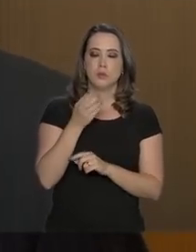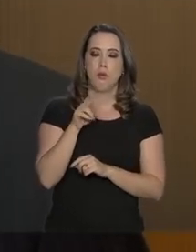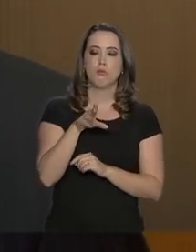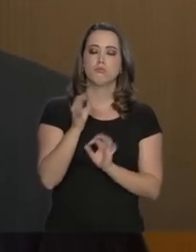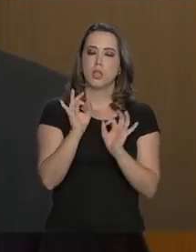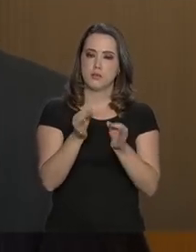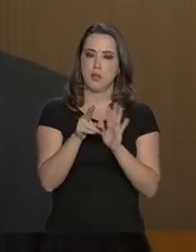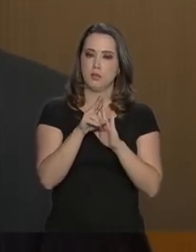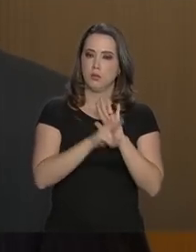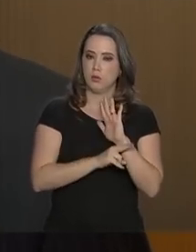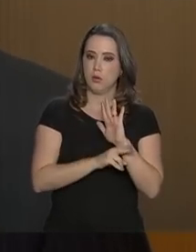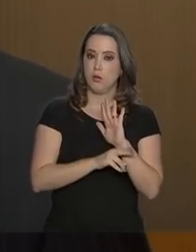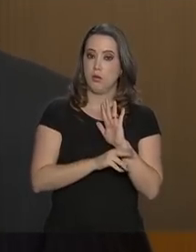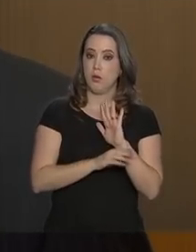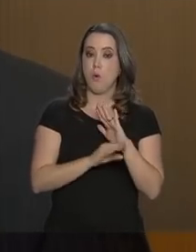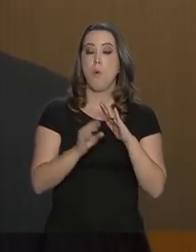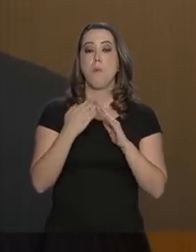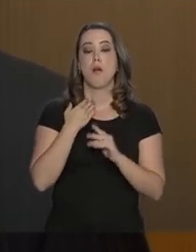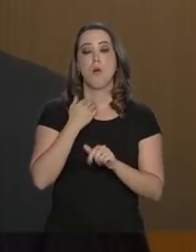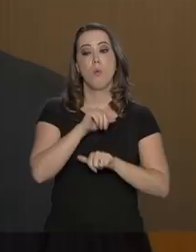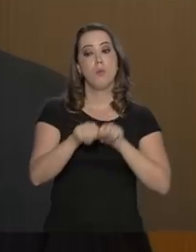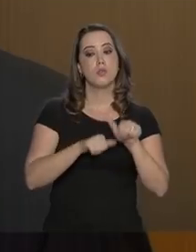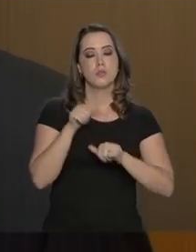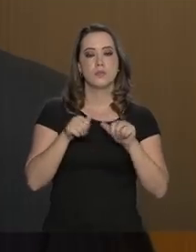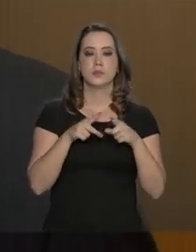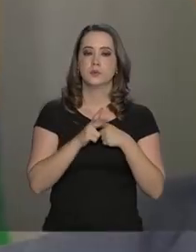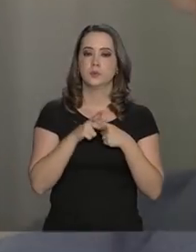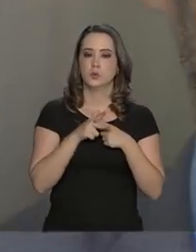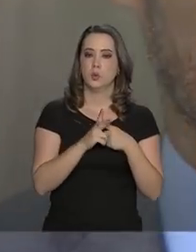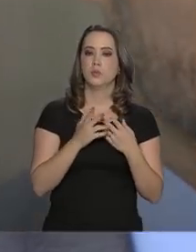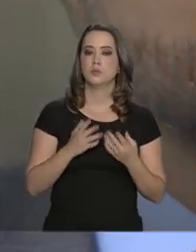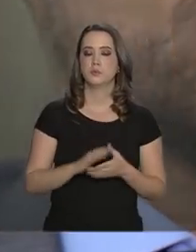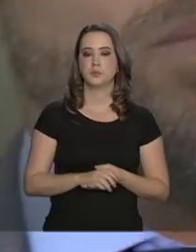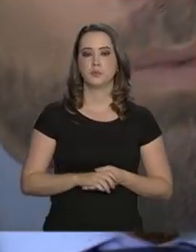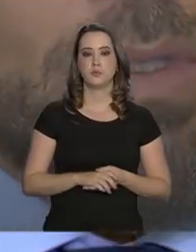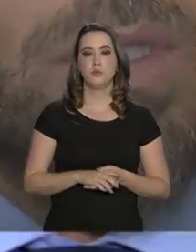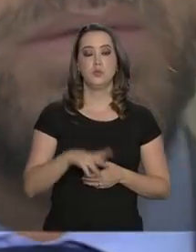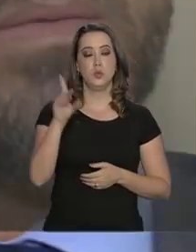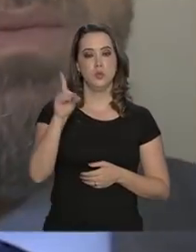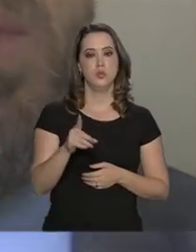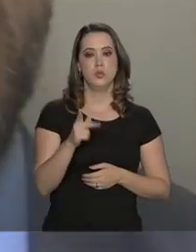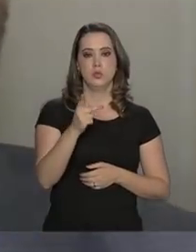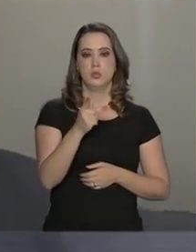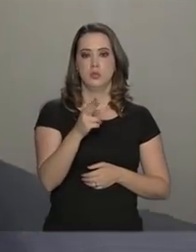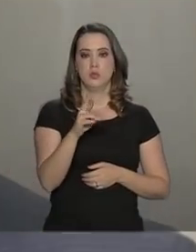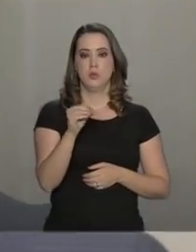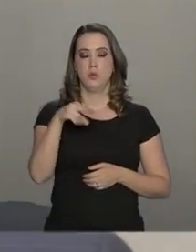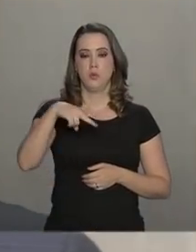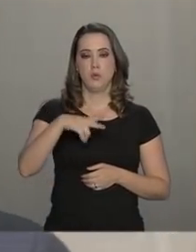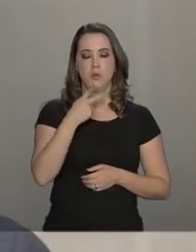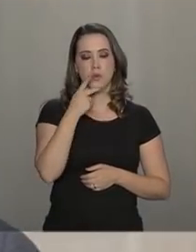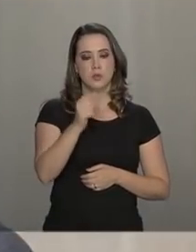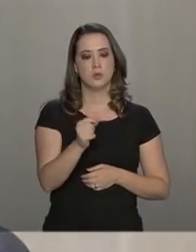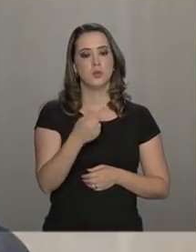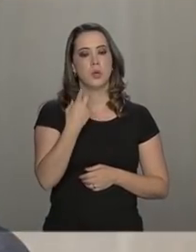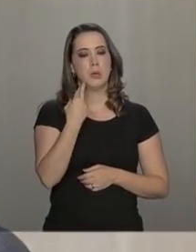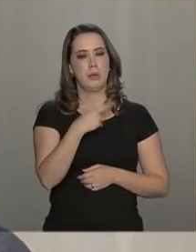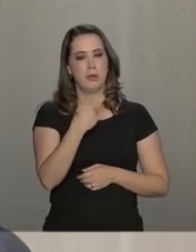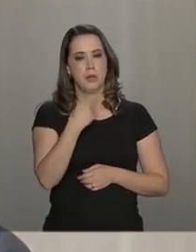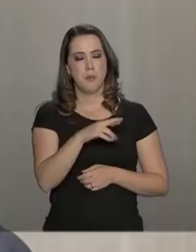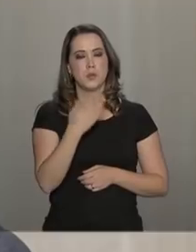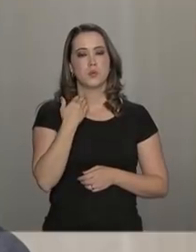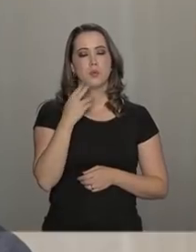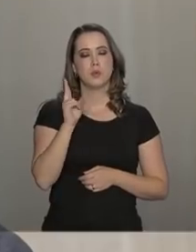irregular, a instituição modifica e corrige um procedimento. O diretor do PROCON do Distrito Federal conta que denúncias contra